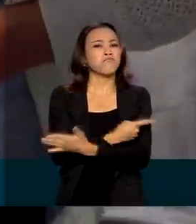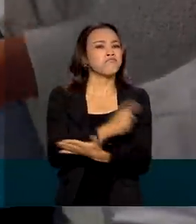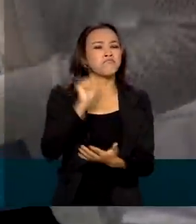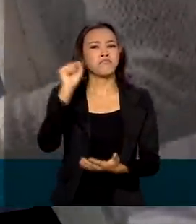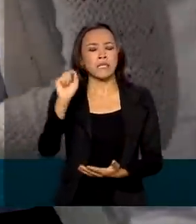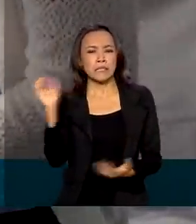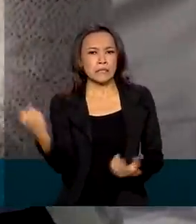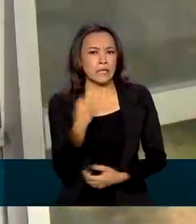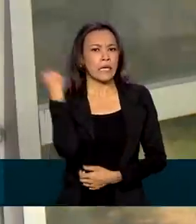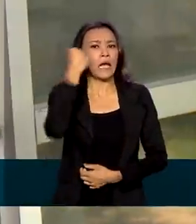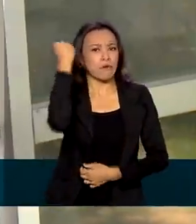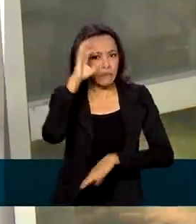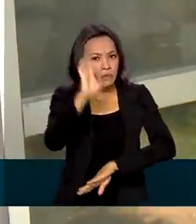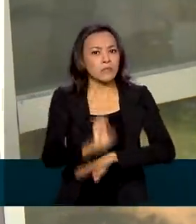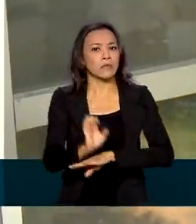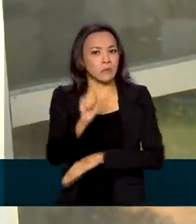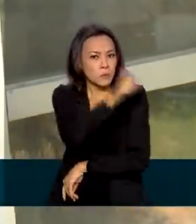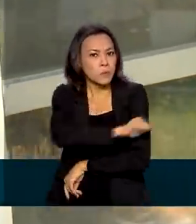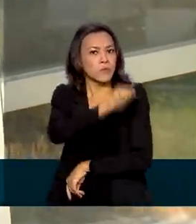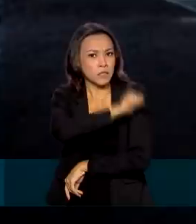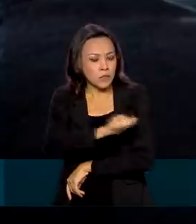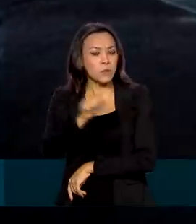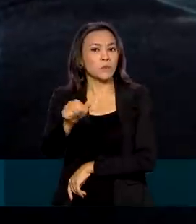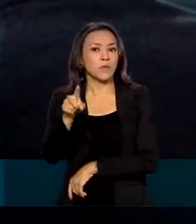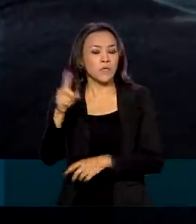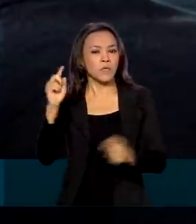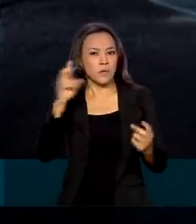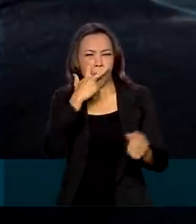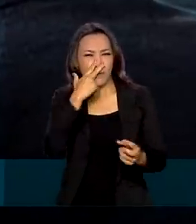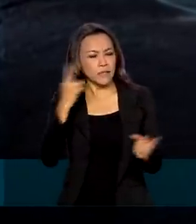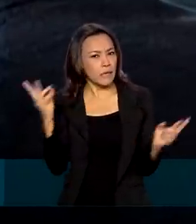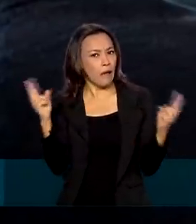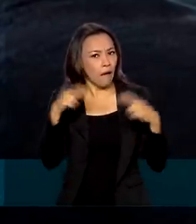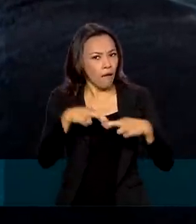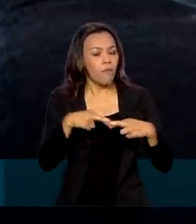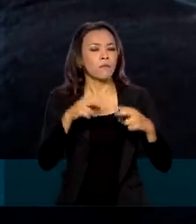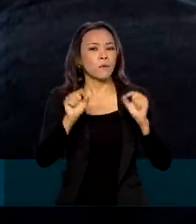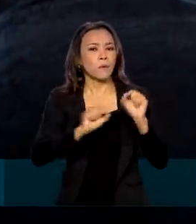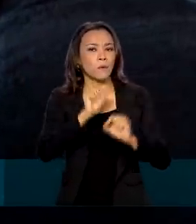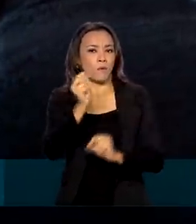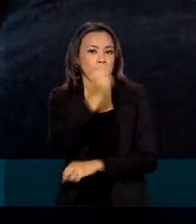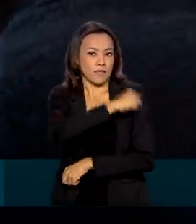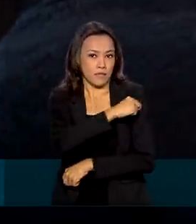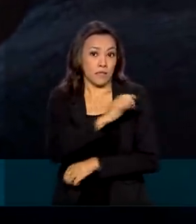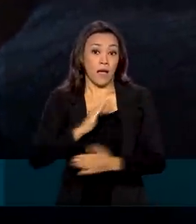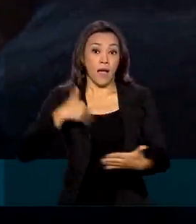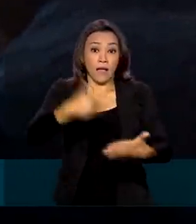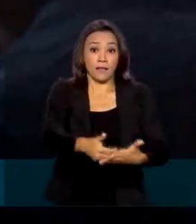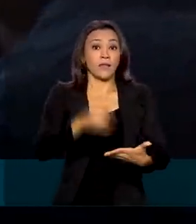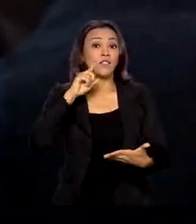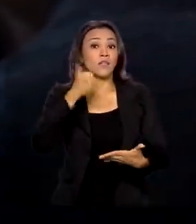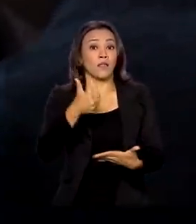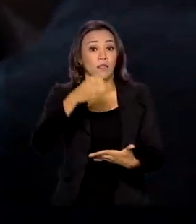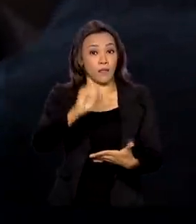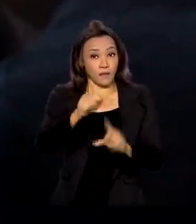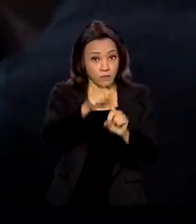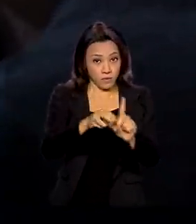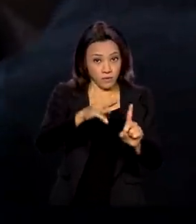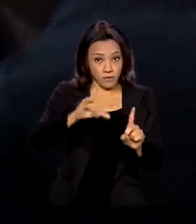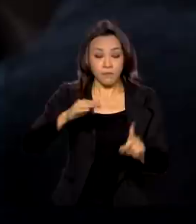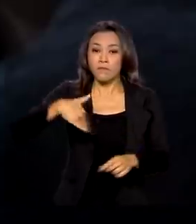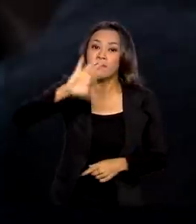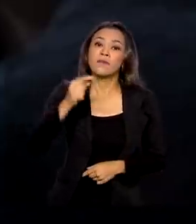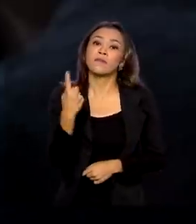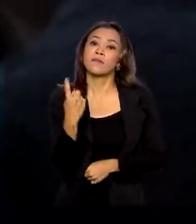adverso grave no Rio de Janeiro com possível relação com a vacina. Até o dia 10 de maio, mais de 15 mil grávidas